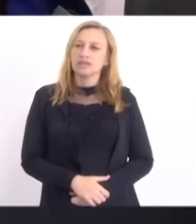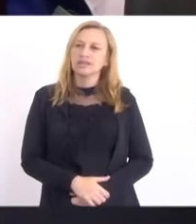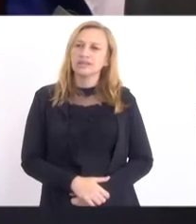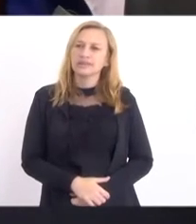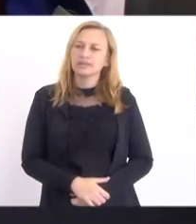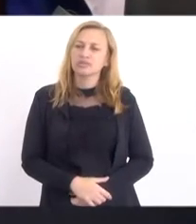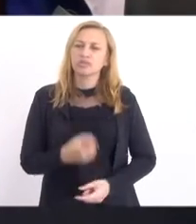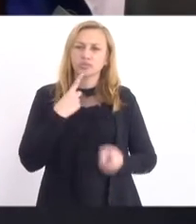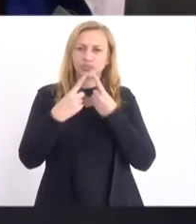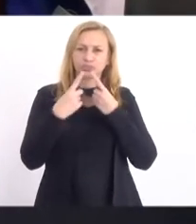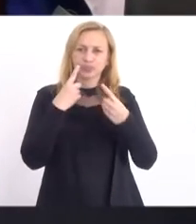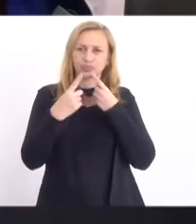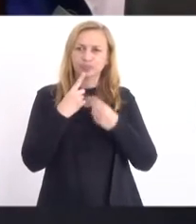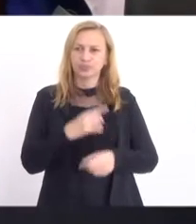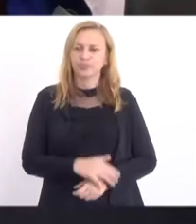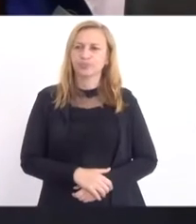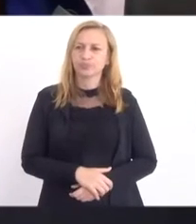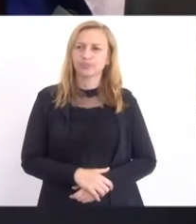Em discussão.